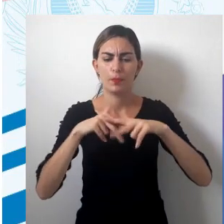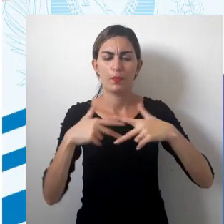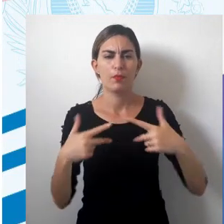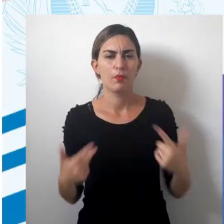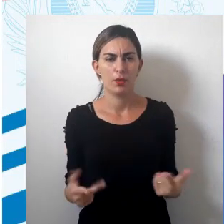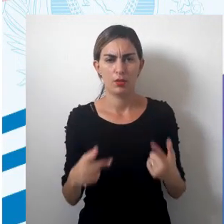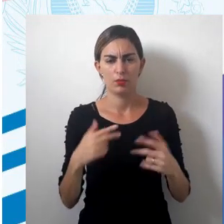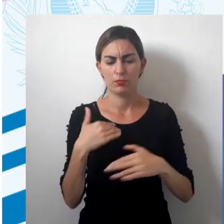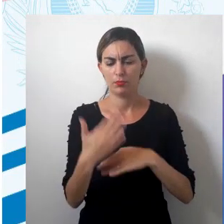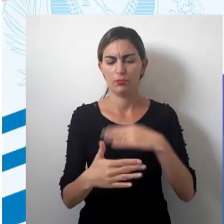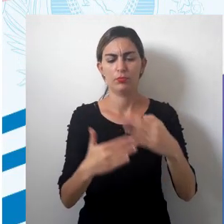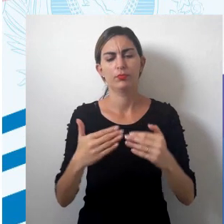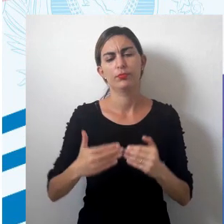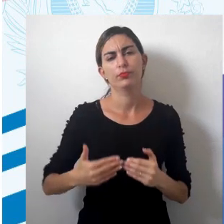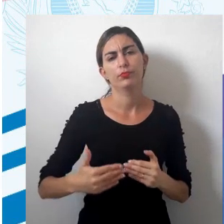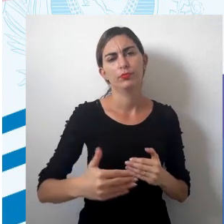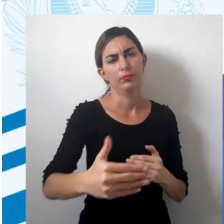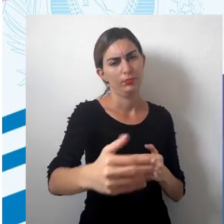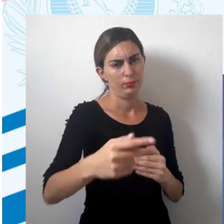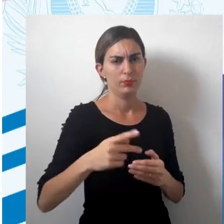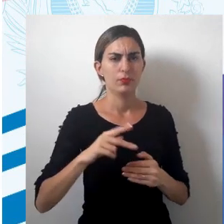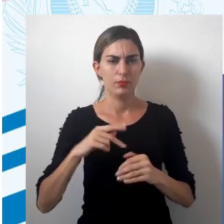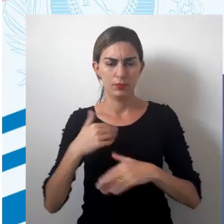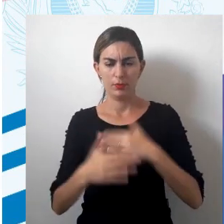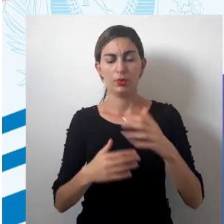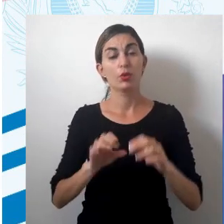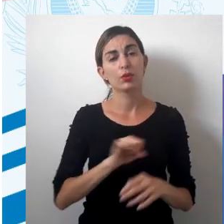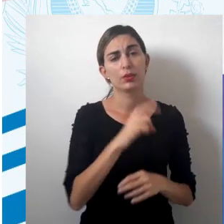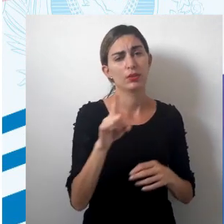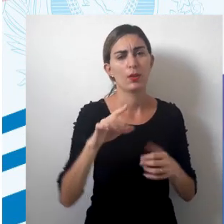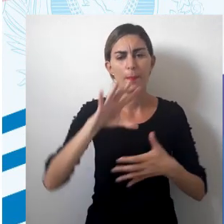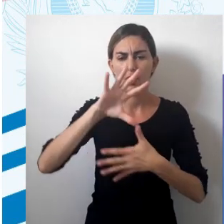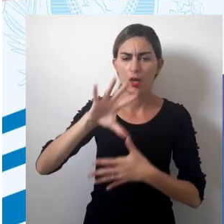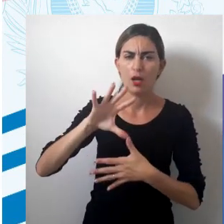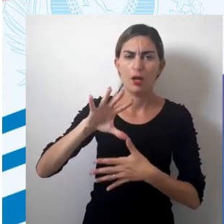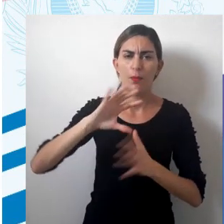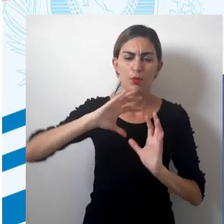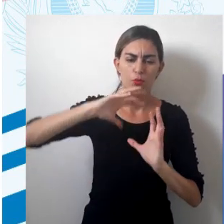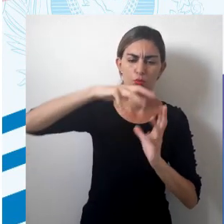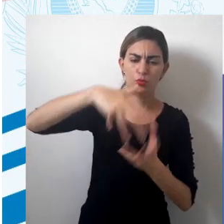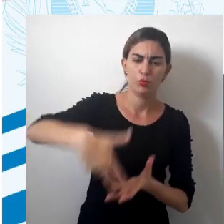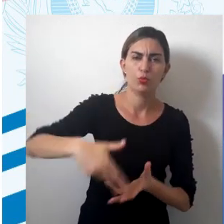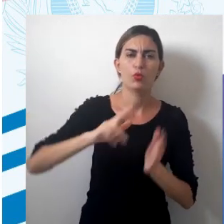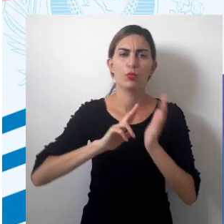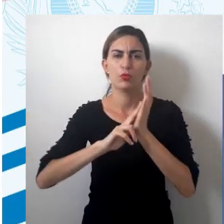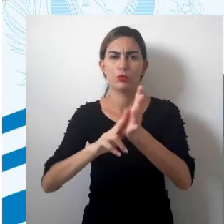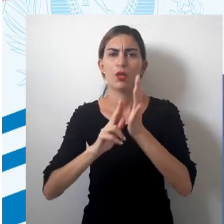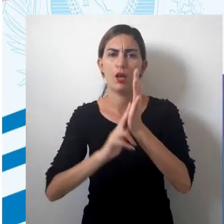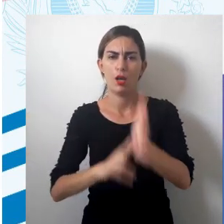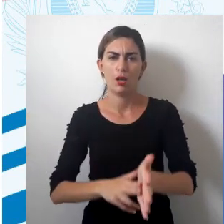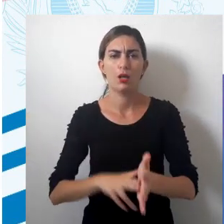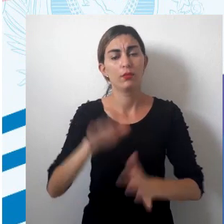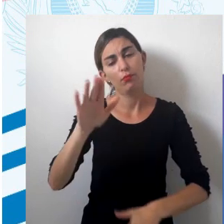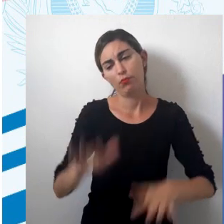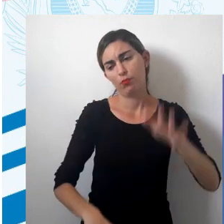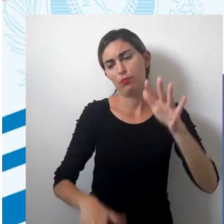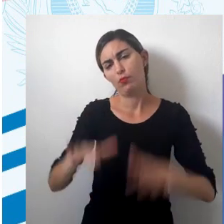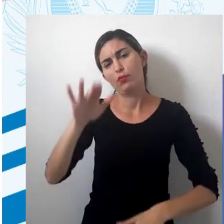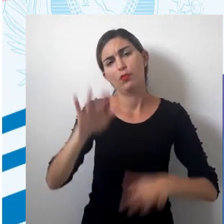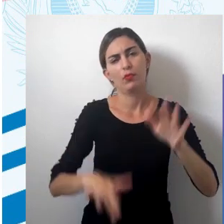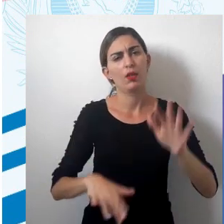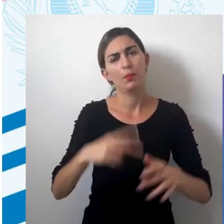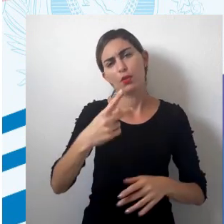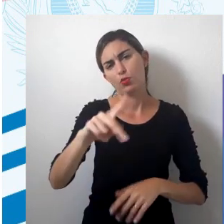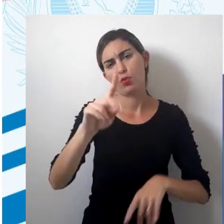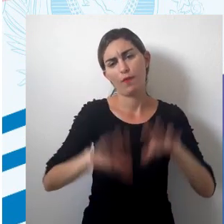que vão ser gerados a partir desse processo são os mapas, os globos, as cartas, né? Dependendo, então,